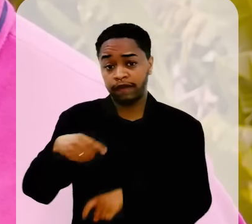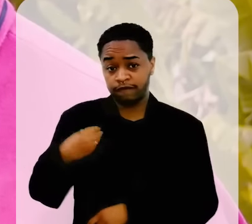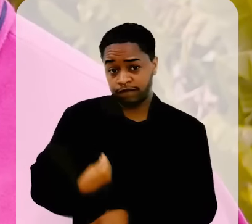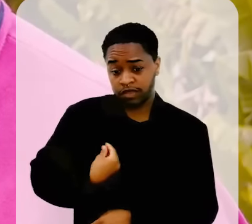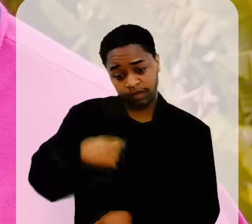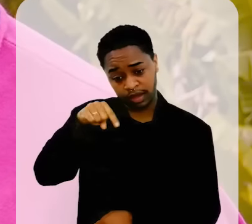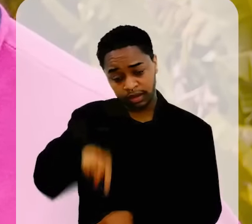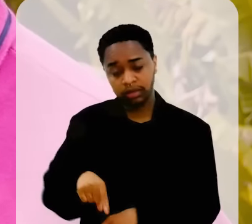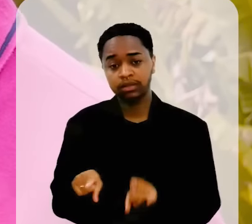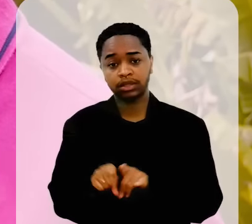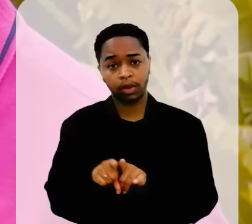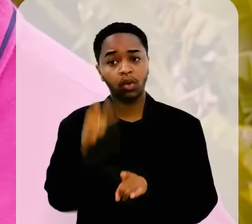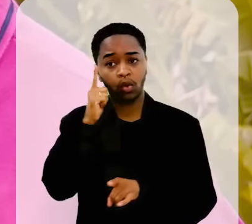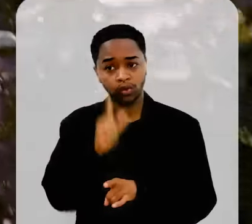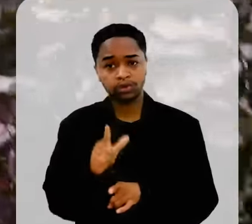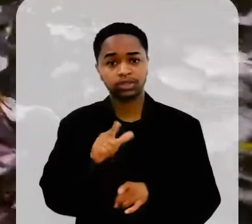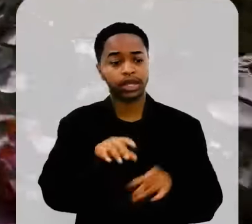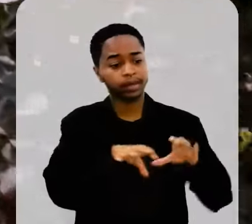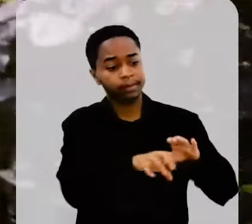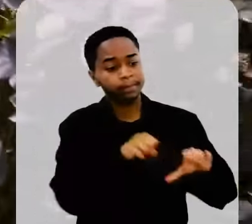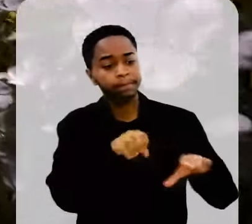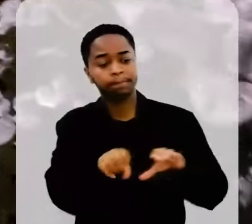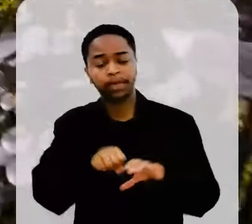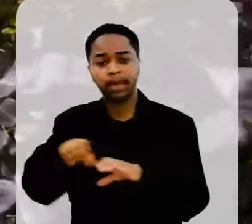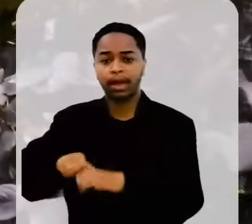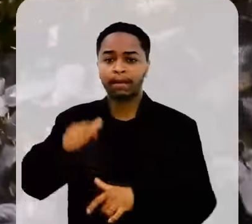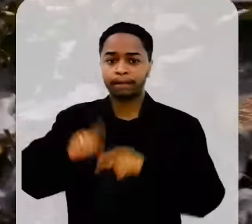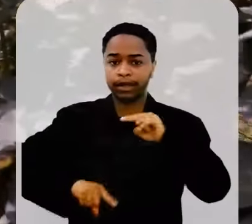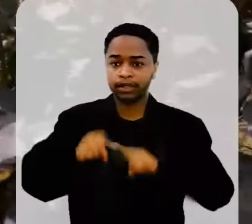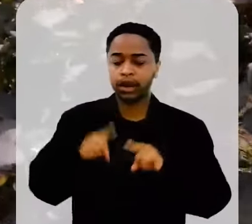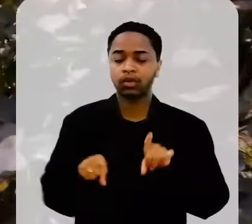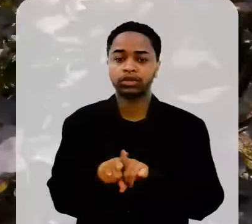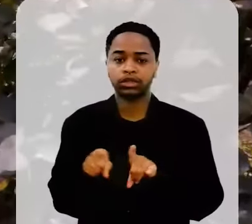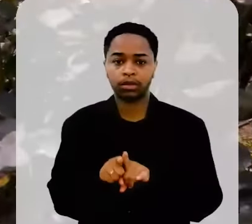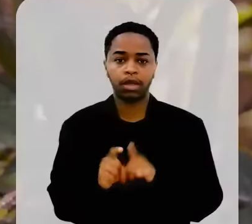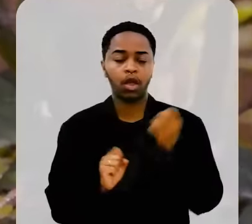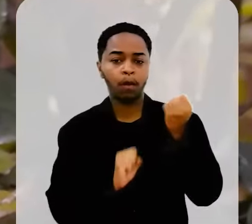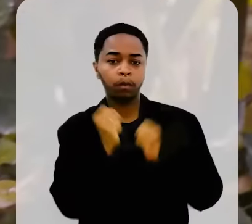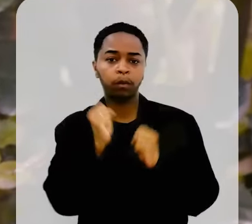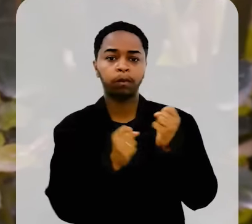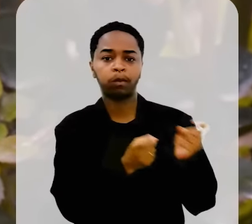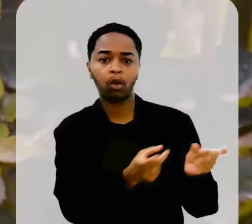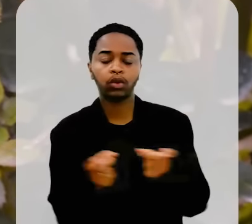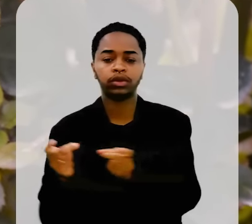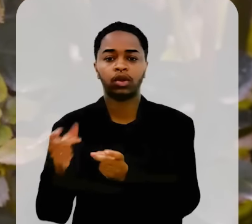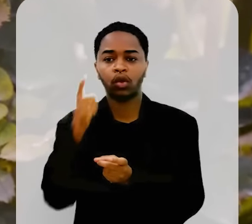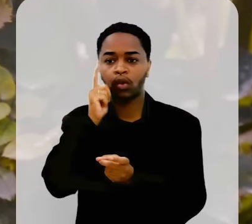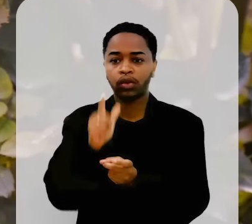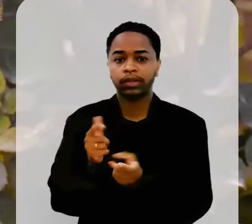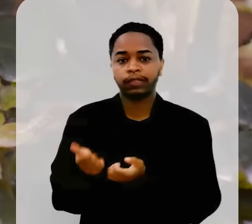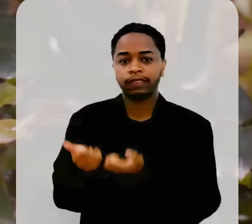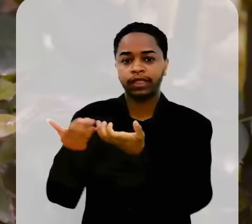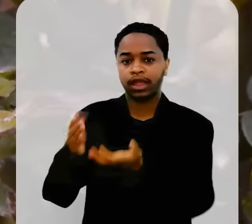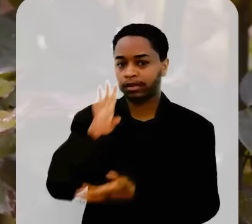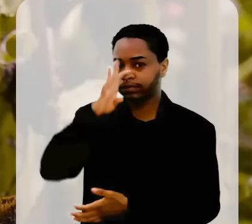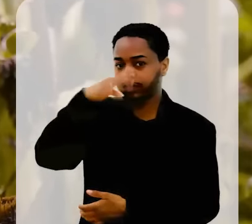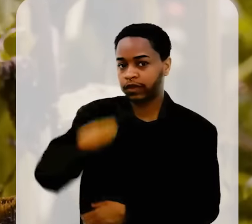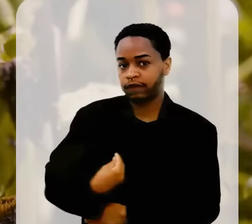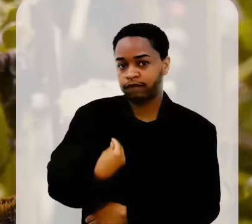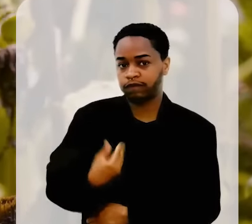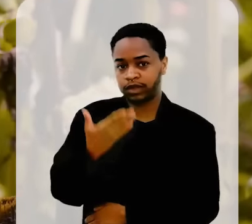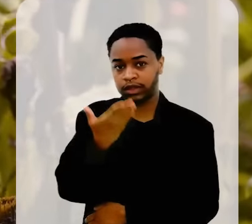vivem e conseguem tirar da sua terra o fomento e a produção para que dê à família